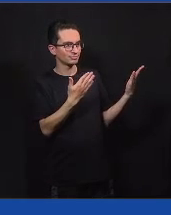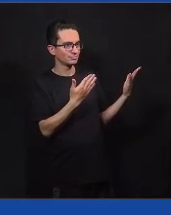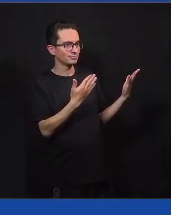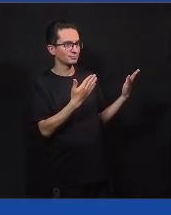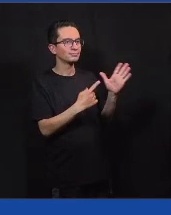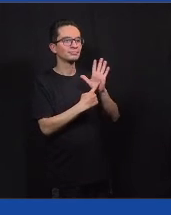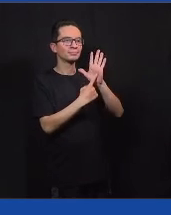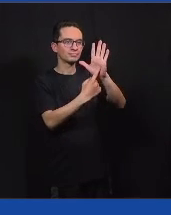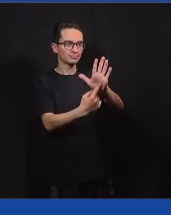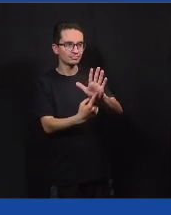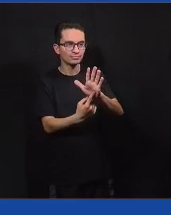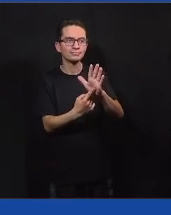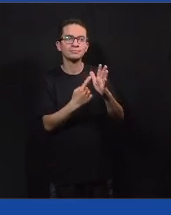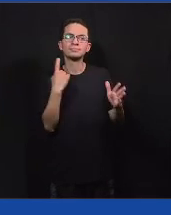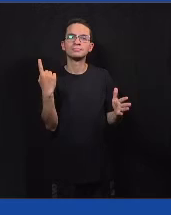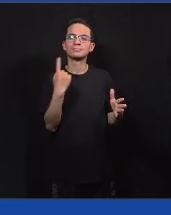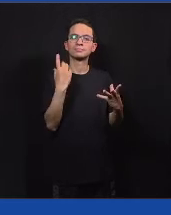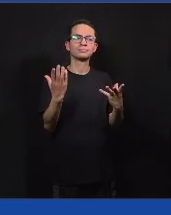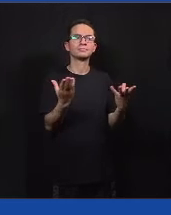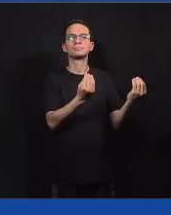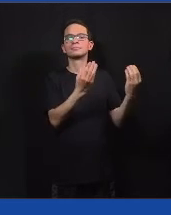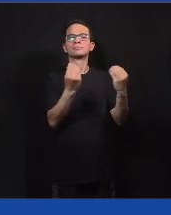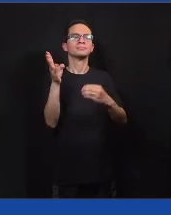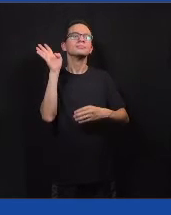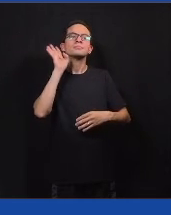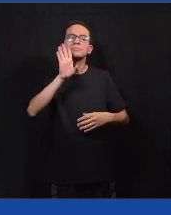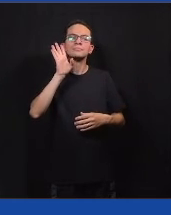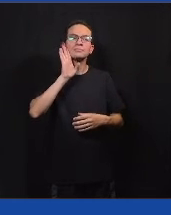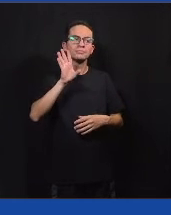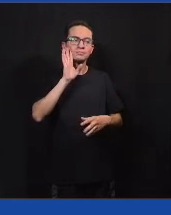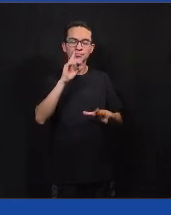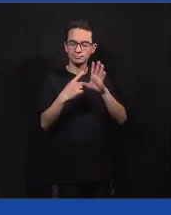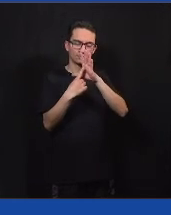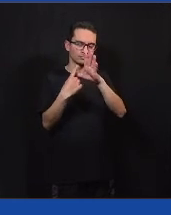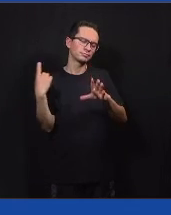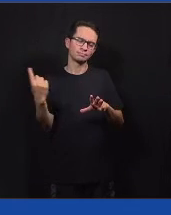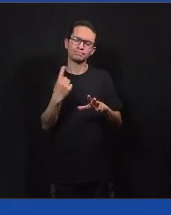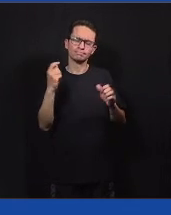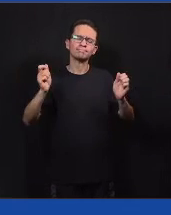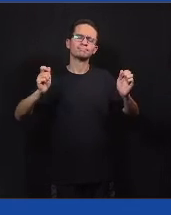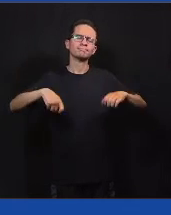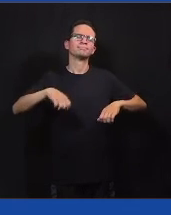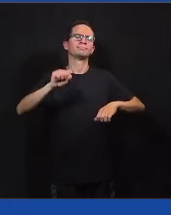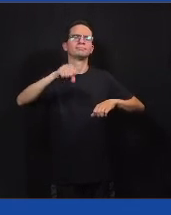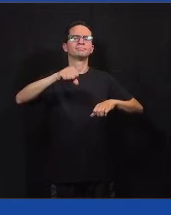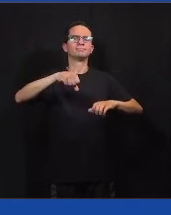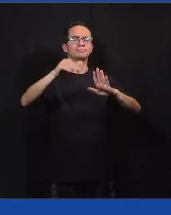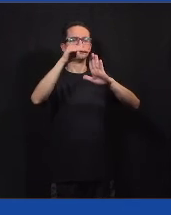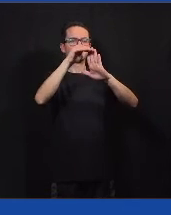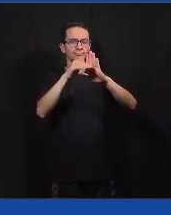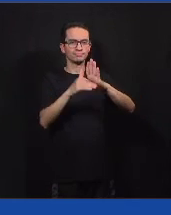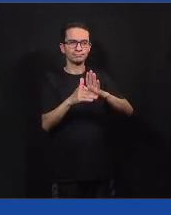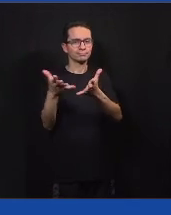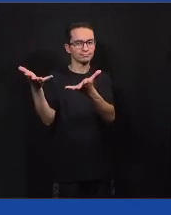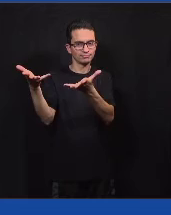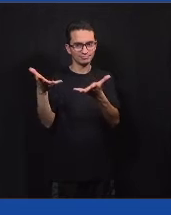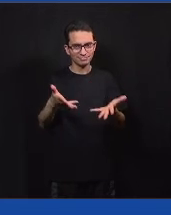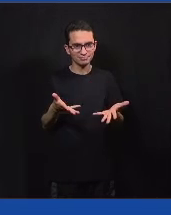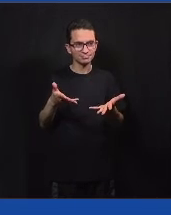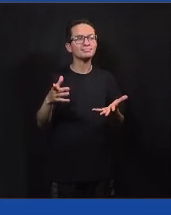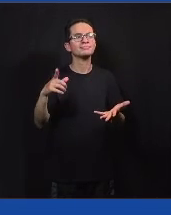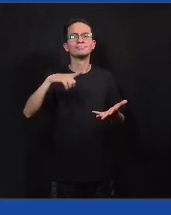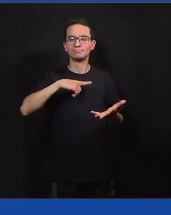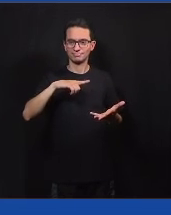esse ano também a gente tem uma série de brindes muito legais que a gente vai estar fazendo, vai estar trazendo para o programa, então fica o convite para além de responder a